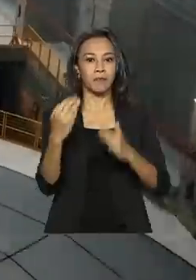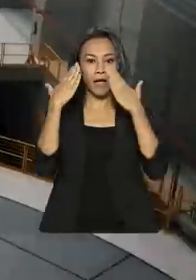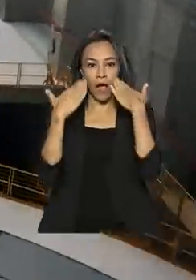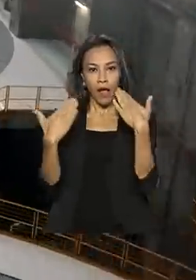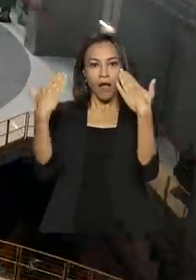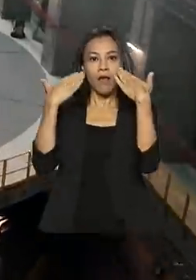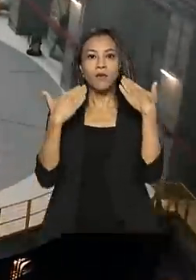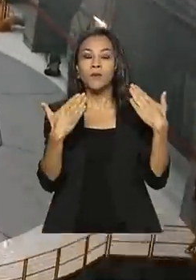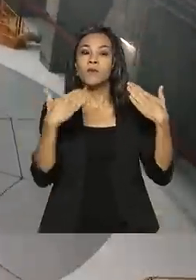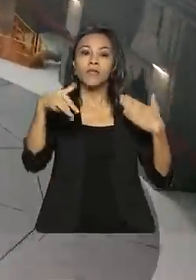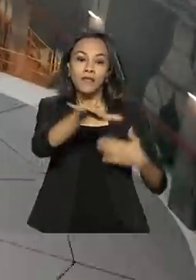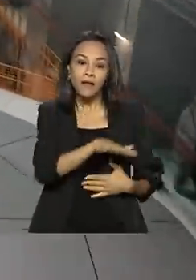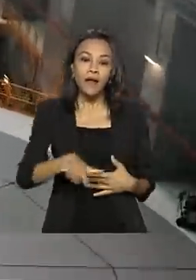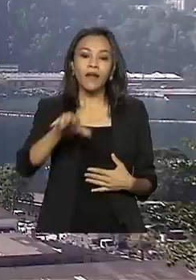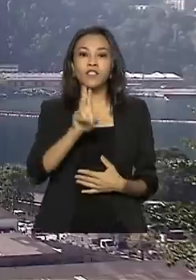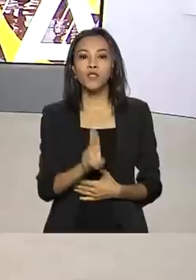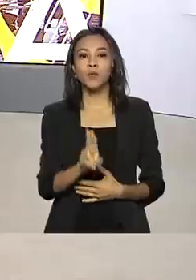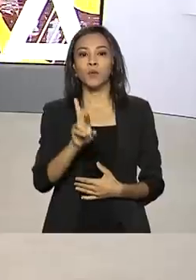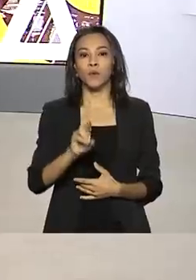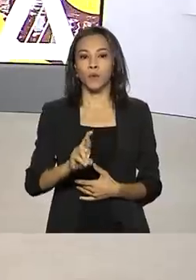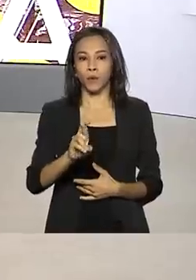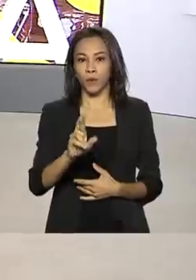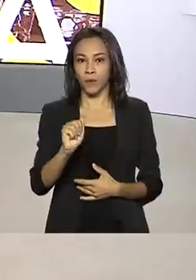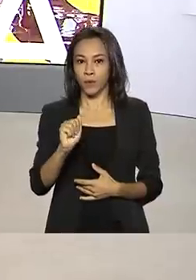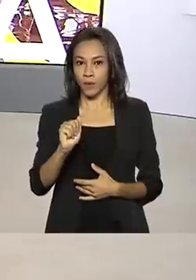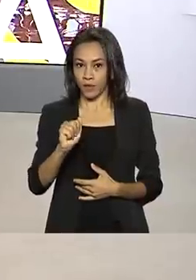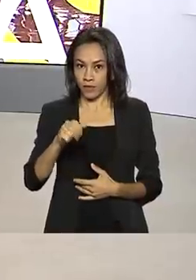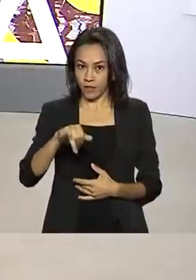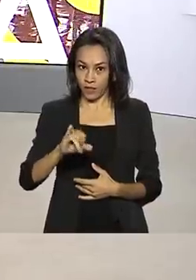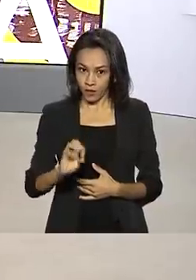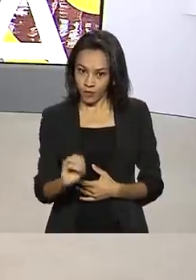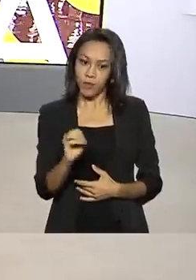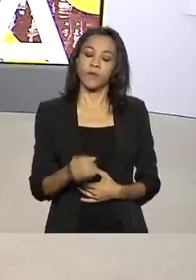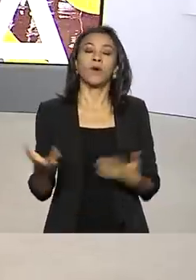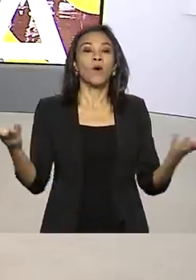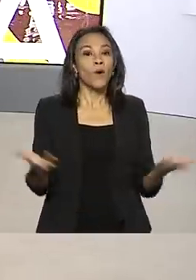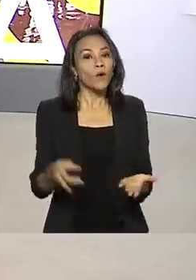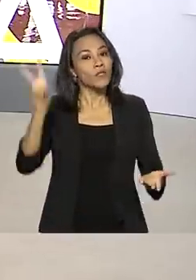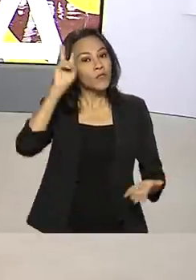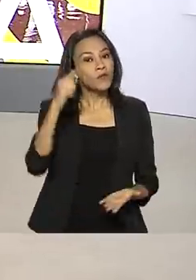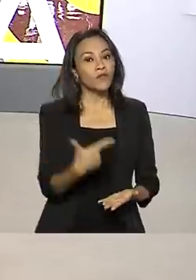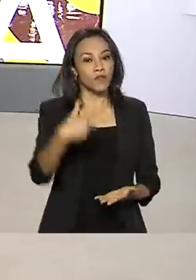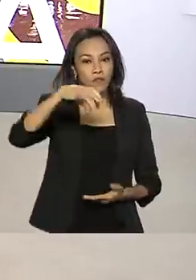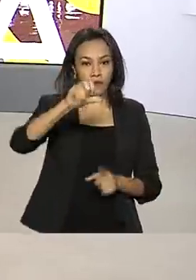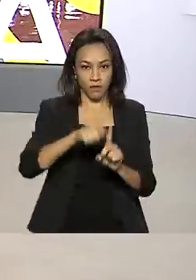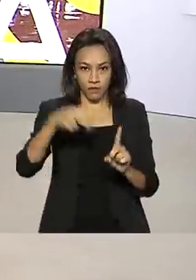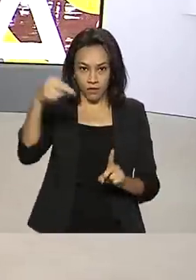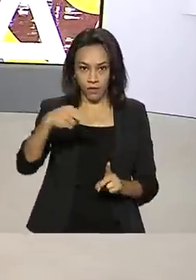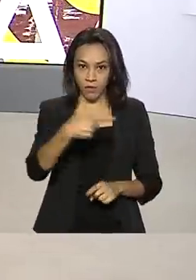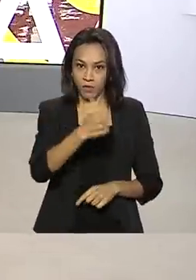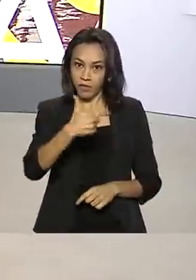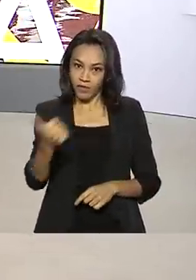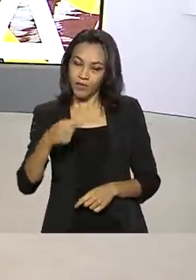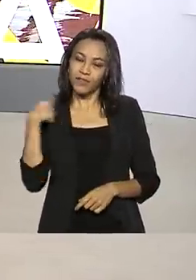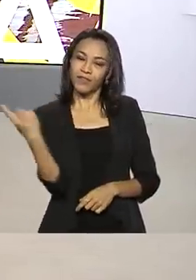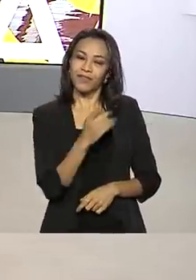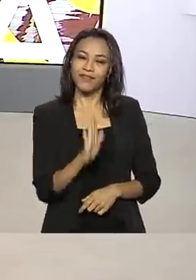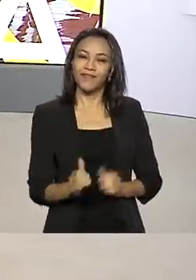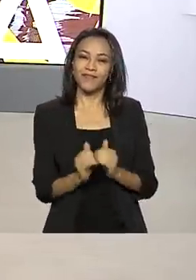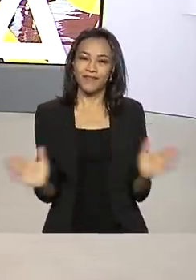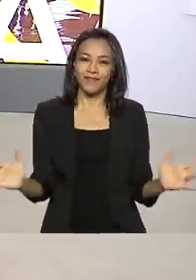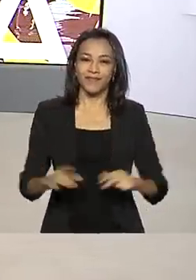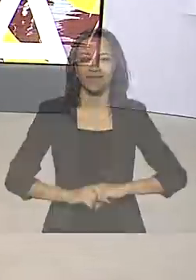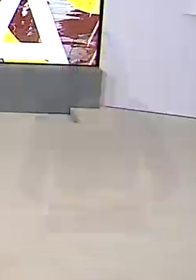na área de enriquecimento de urânio. A edição desta segunda-feira, 29 de novembro de 2021, está